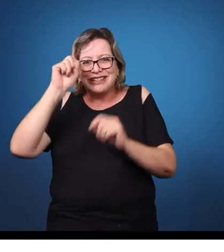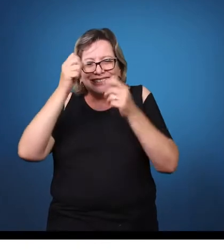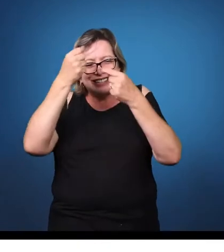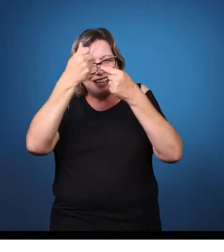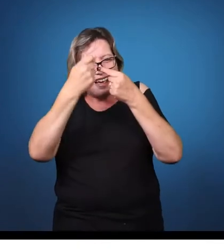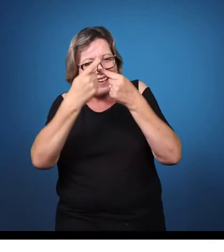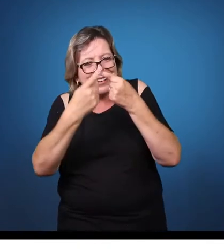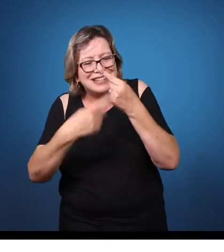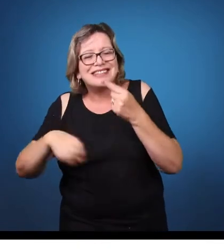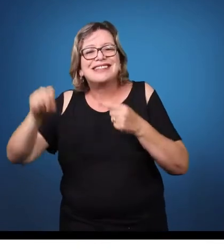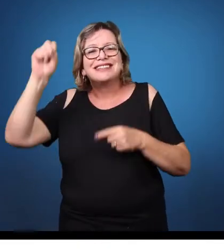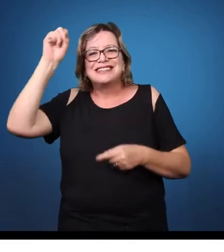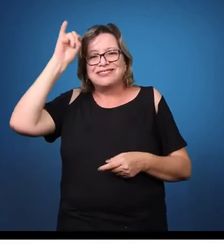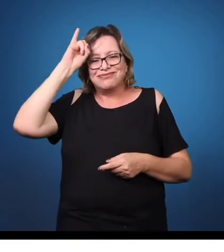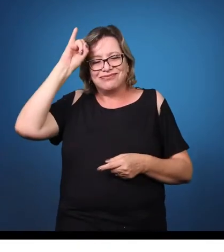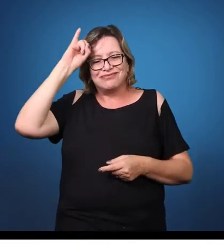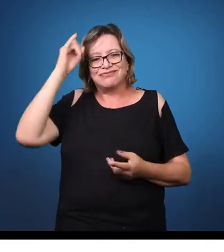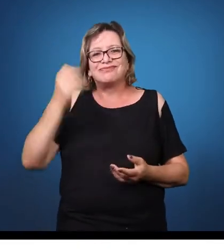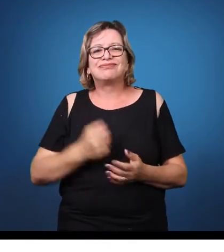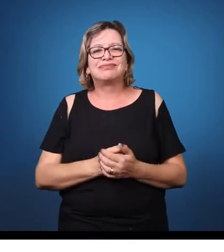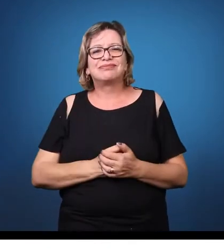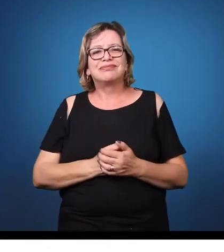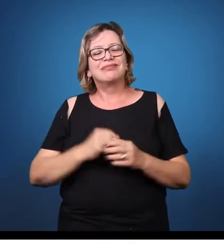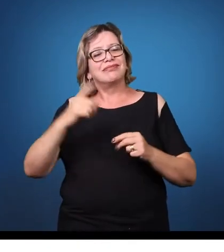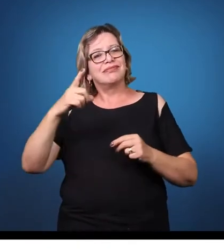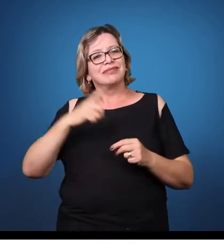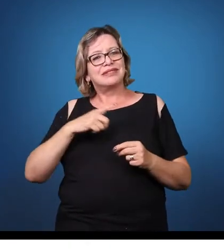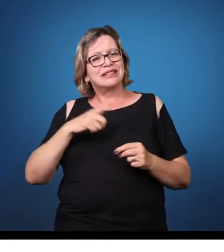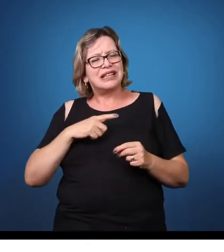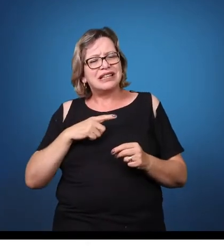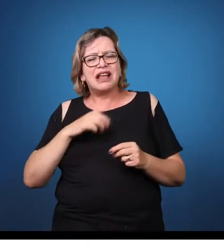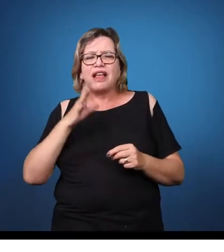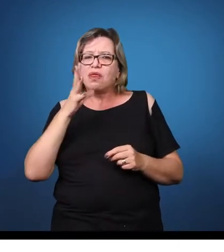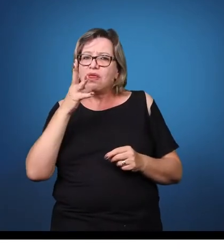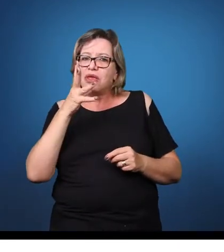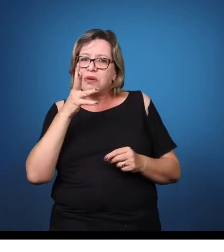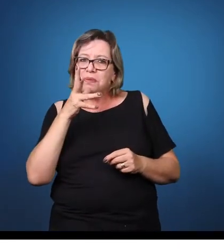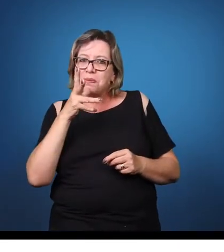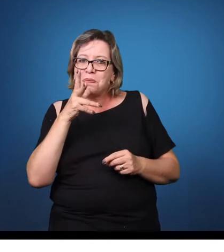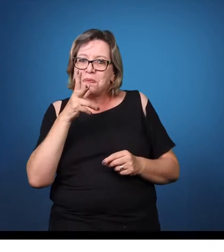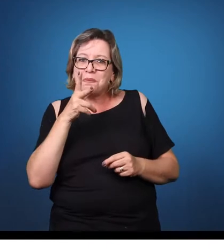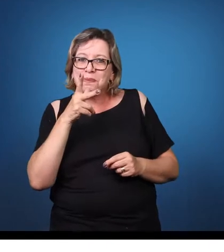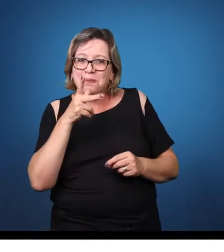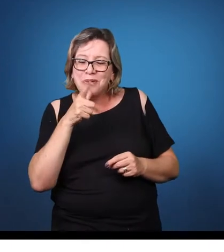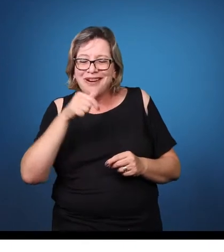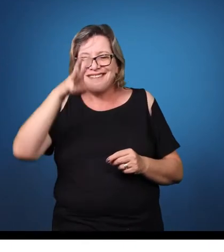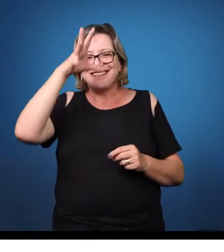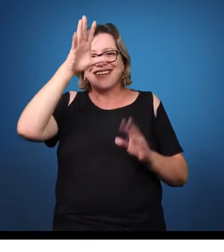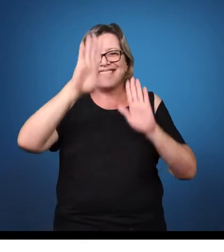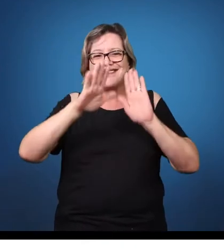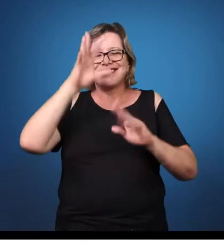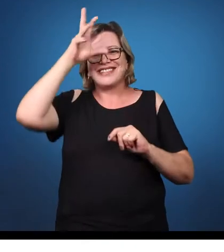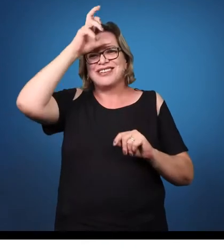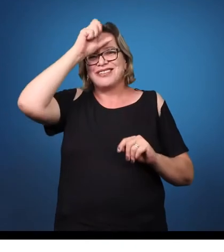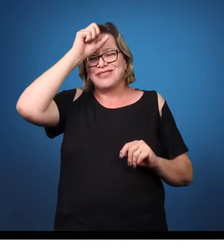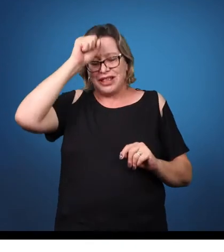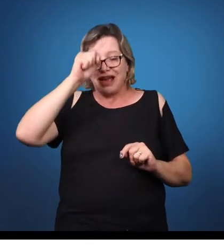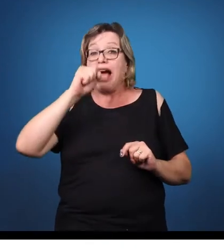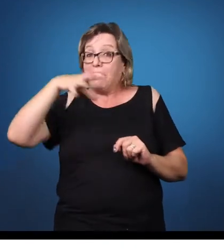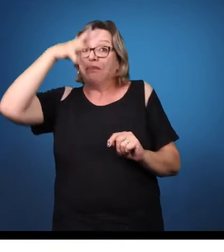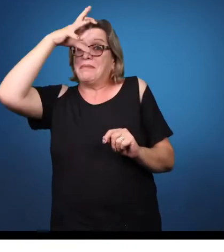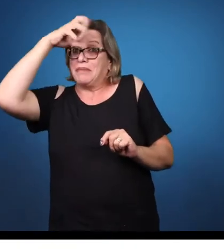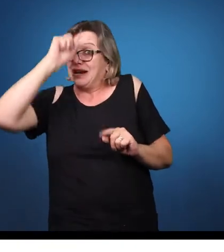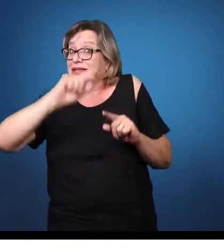tanta organização como um aluno que não apresenta a deficiência intelectual. E daí o professor,